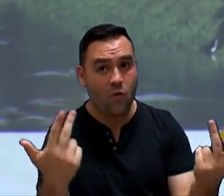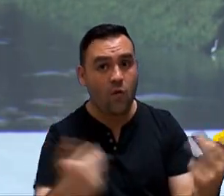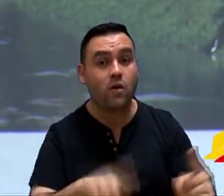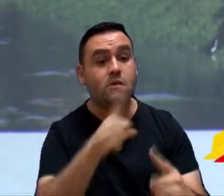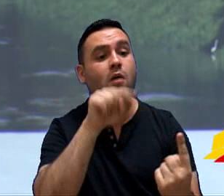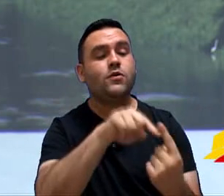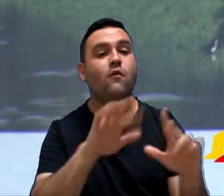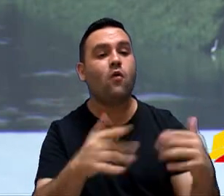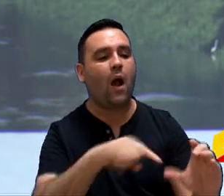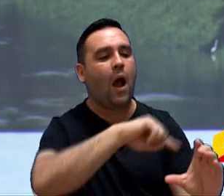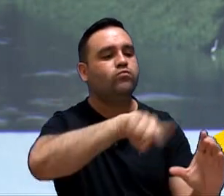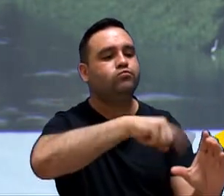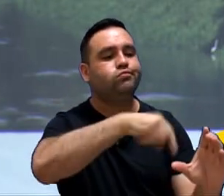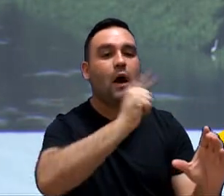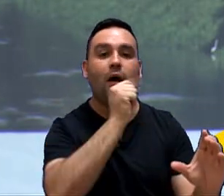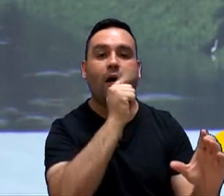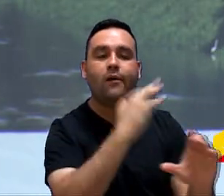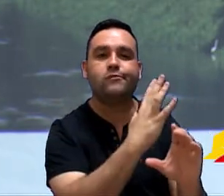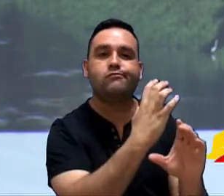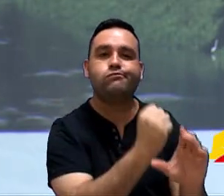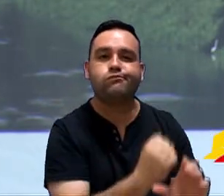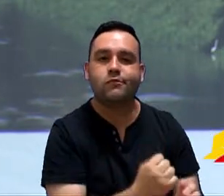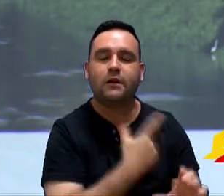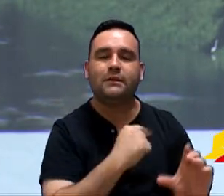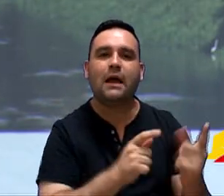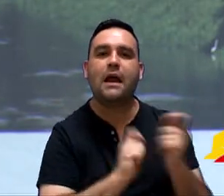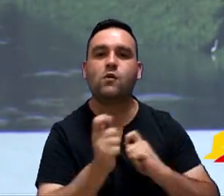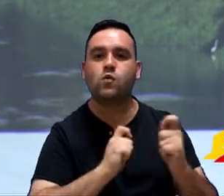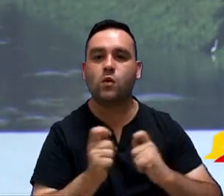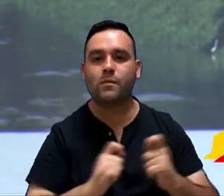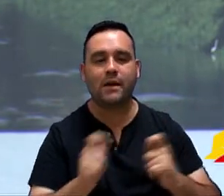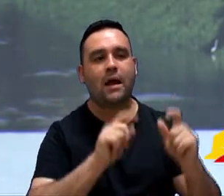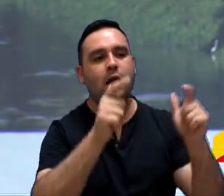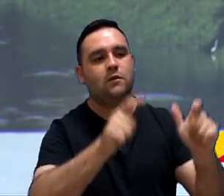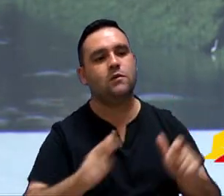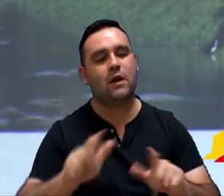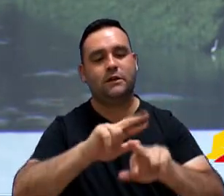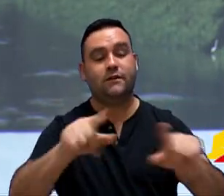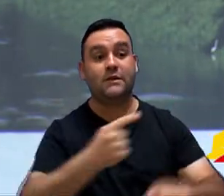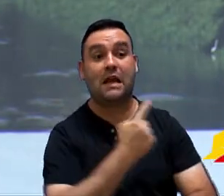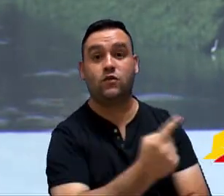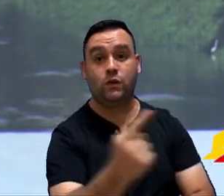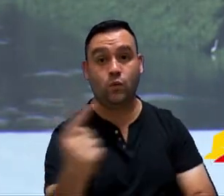Objetivando a instalação de hidrômetros individualizados nas economias das respectivas unidades habitacionais.